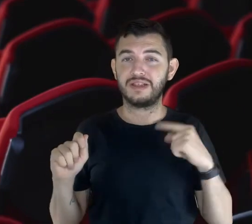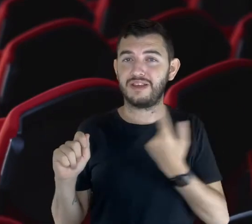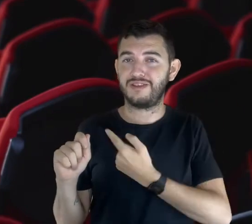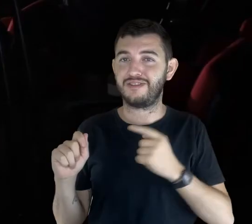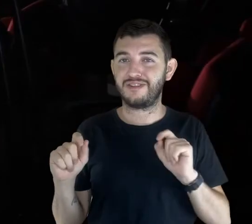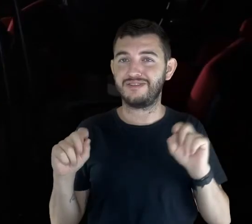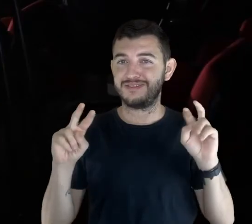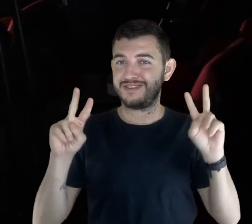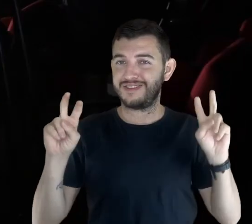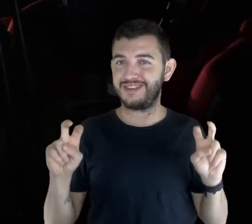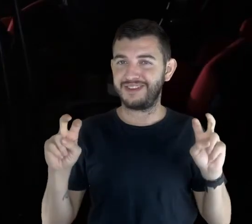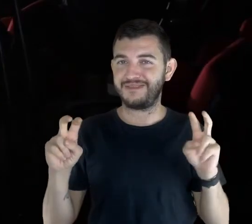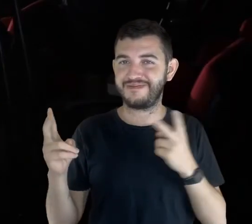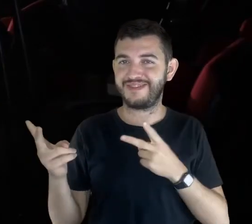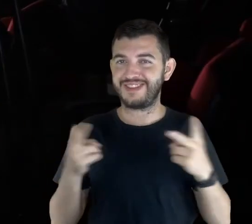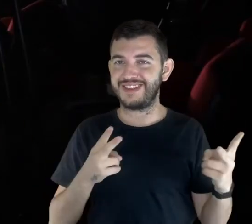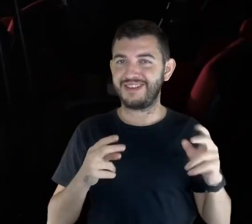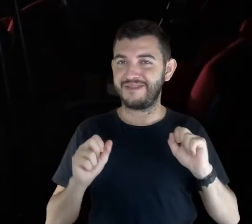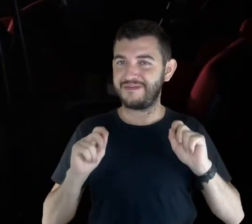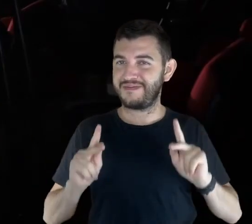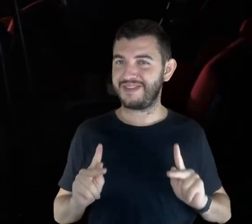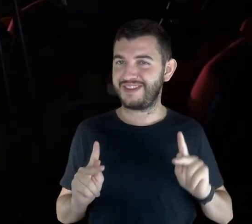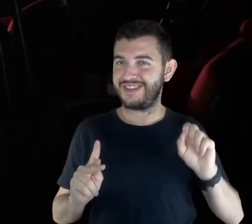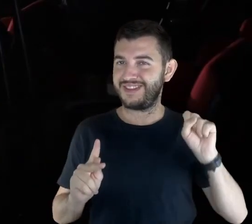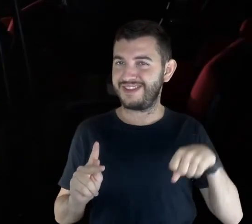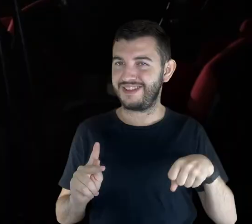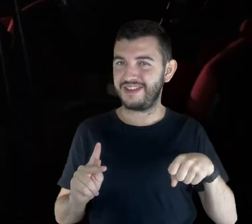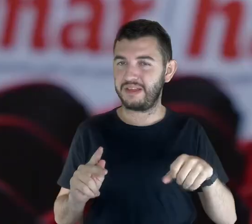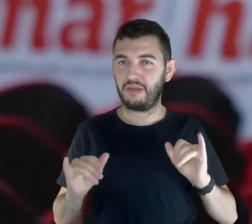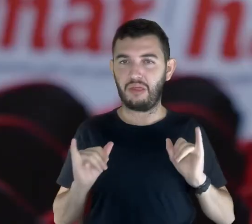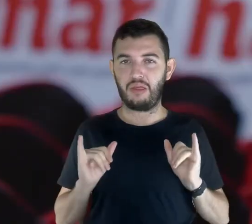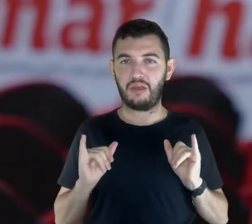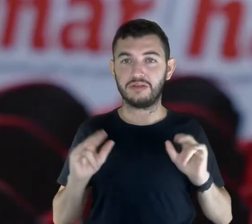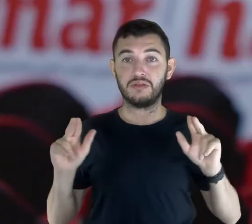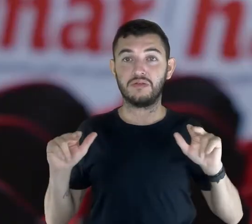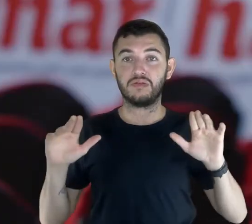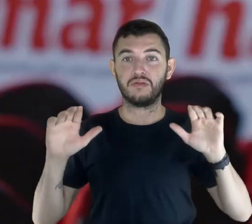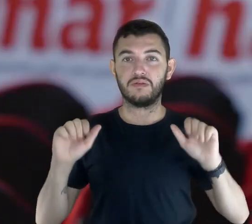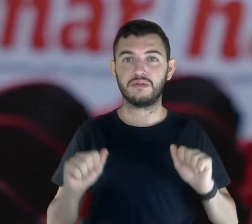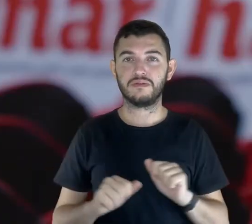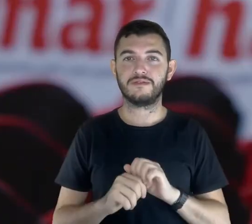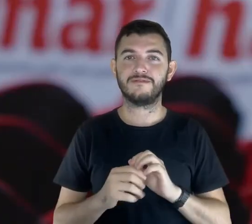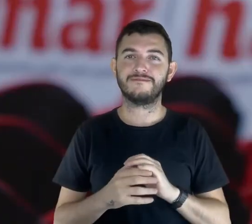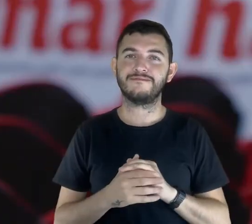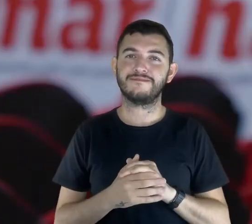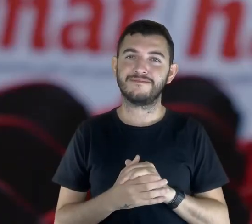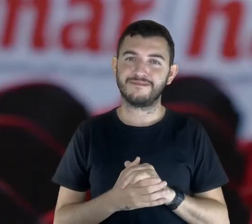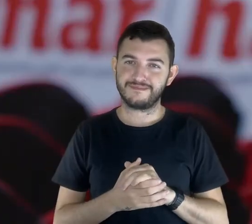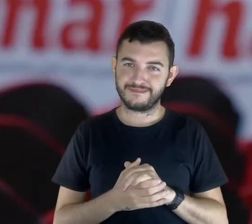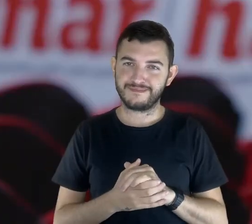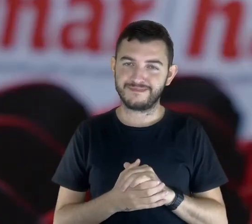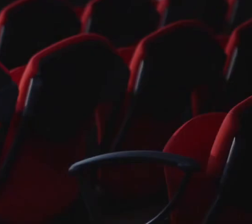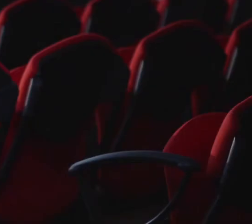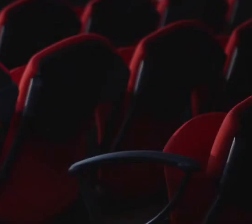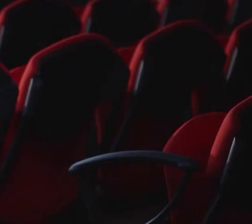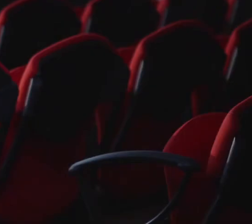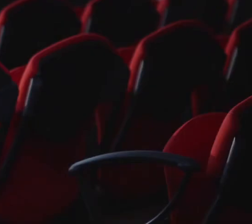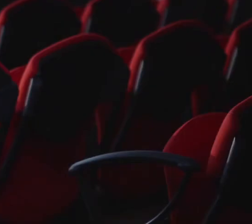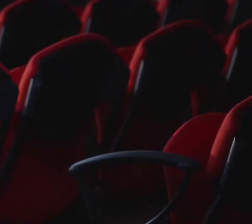aplausos. E o nosso lema continuará sempre sendo Aposentados sim e nativos nunca.